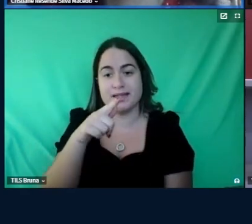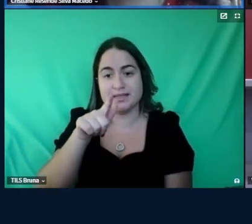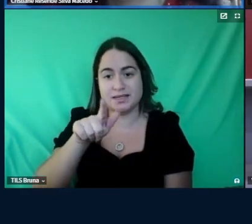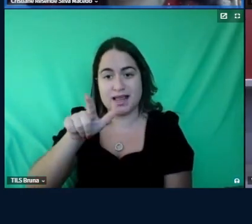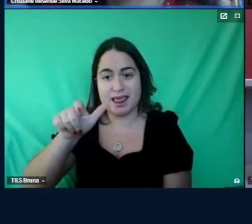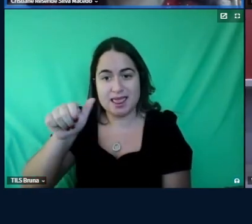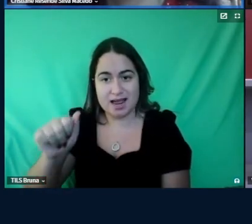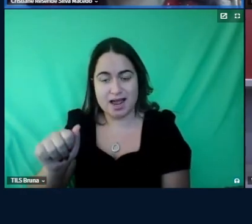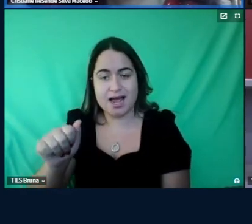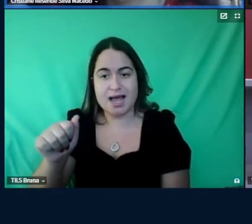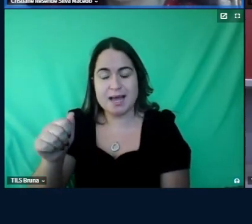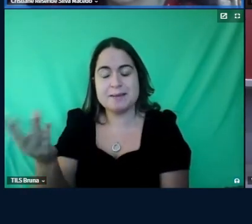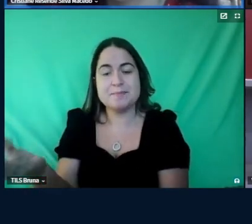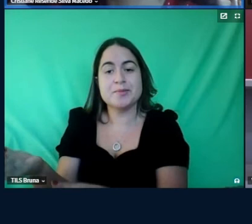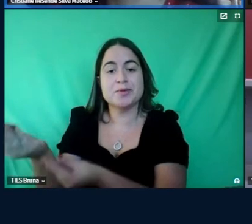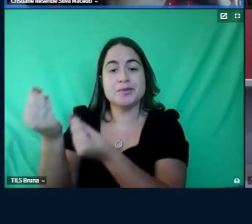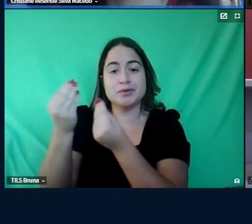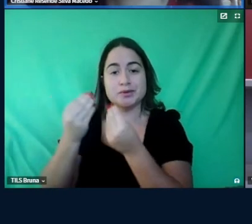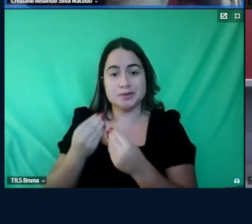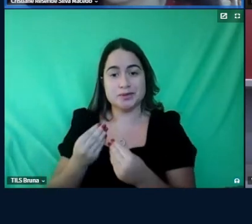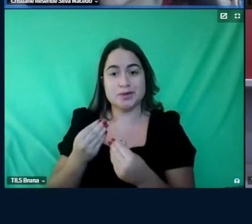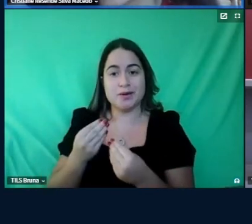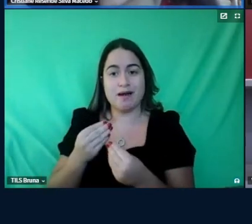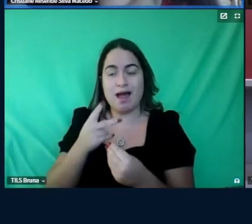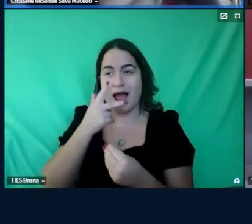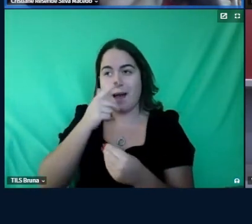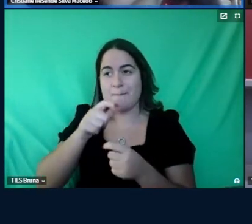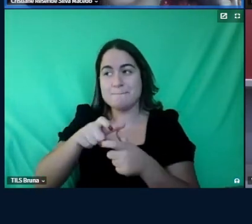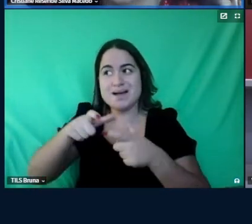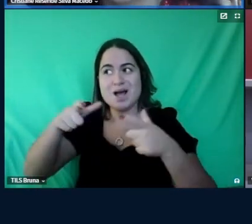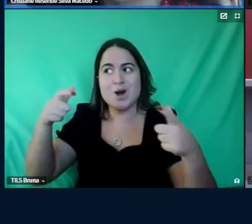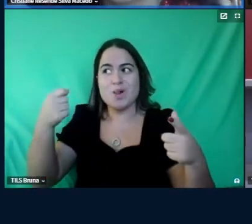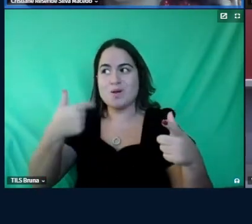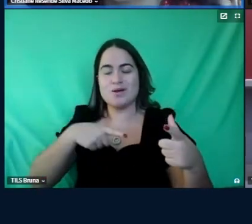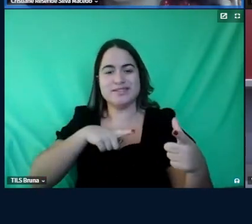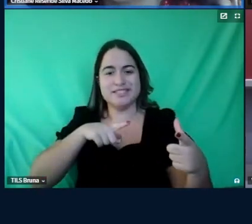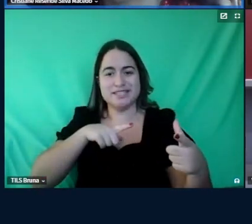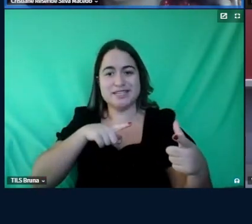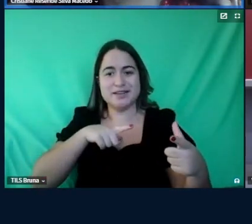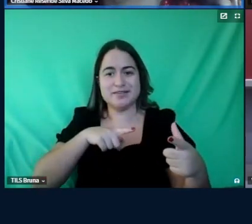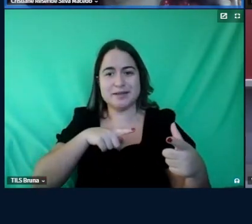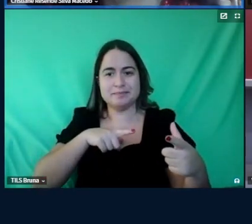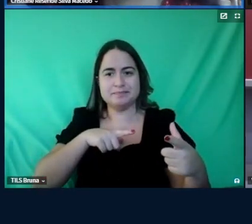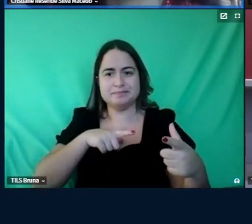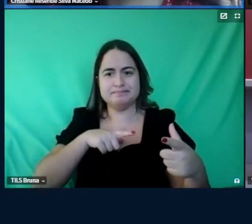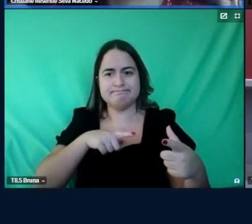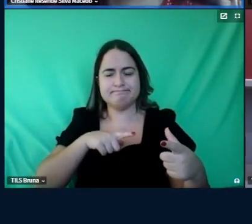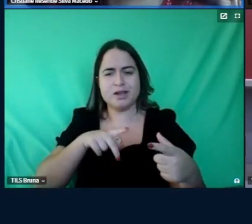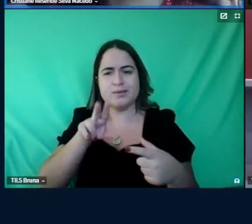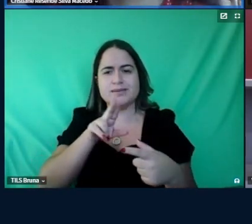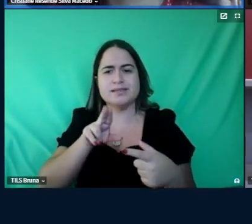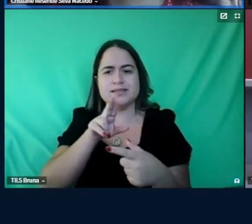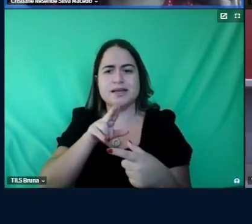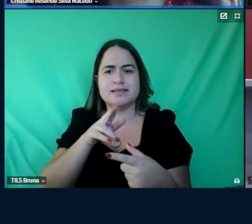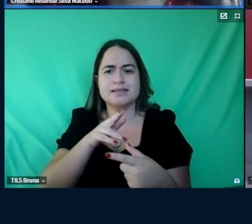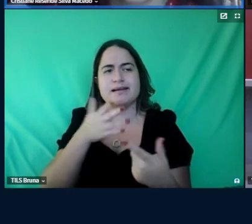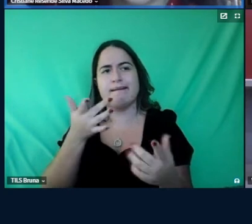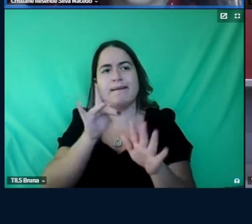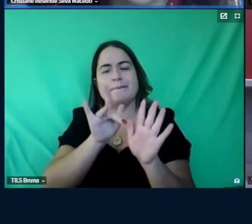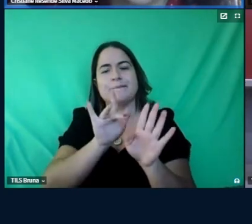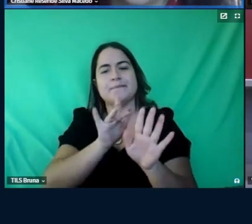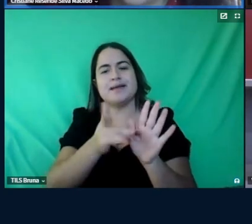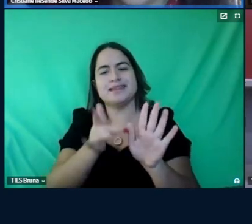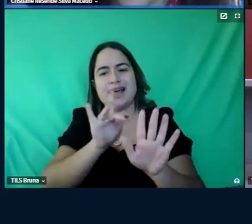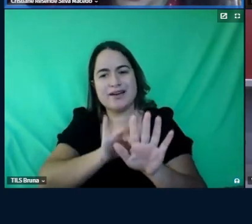proporcionou algo maior que o título né nas minhas utilizando aí as metáforas que eu